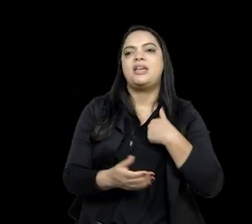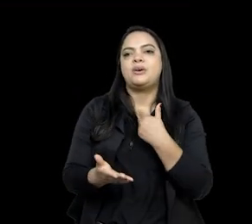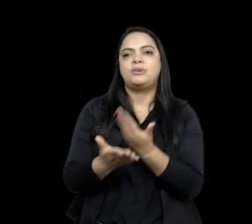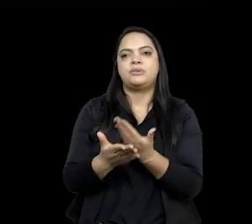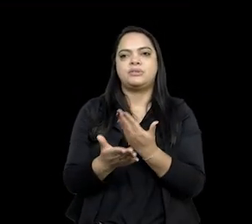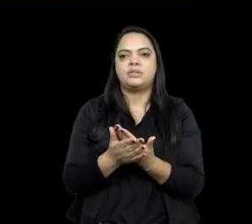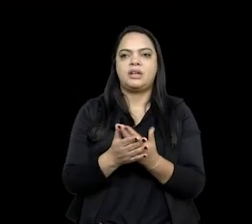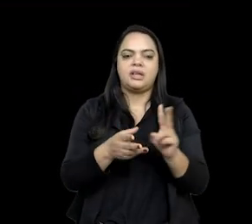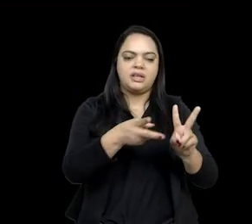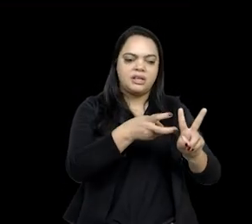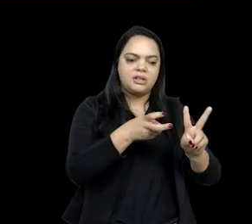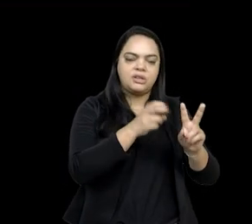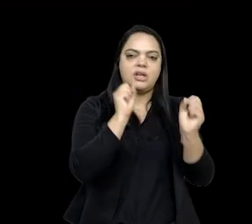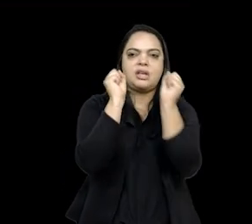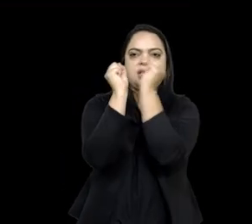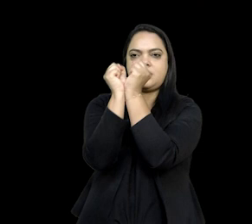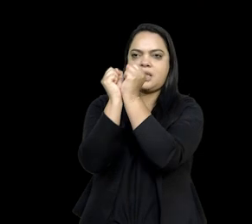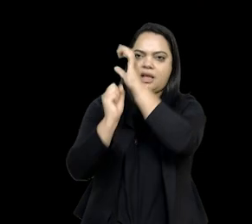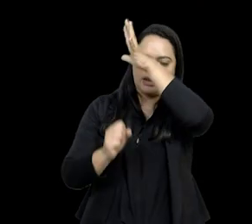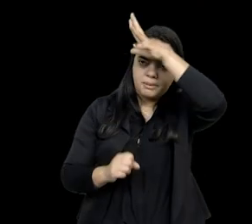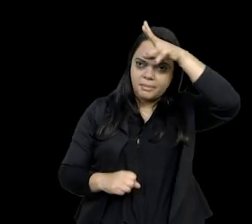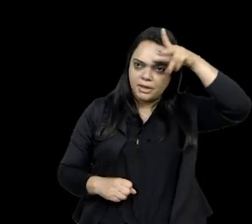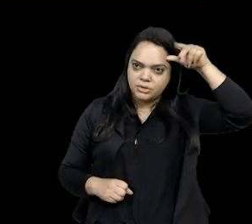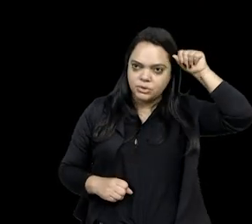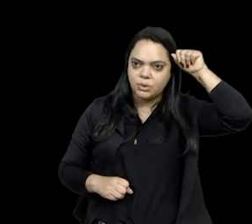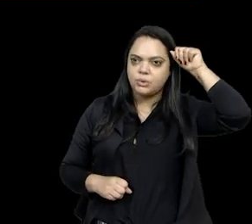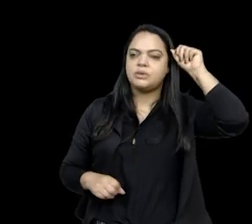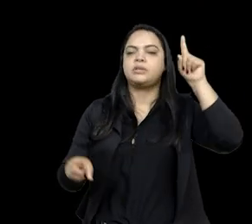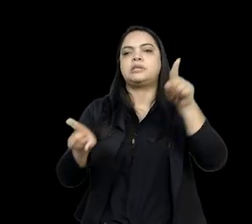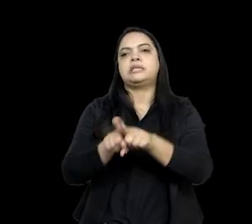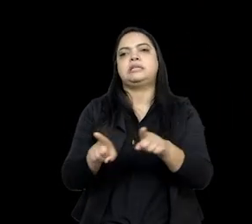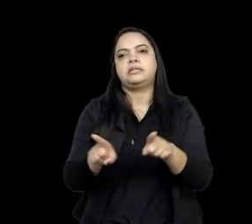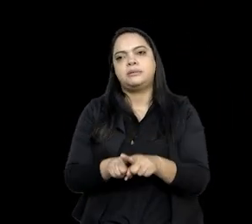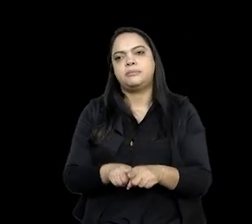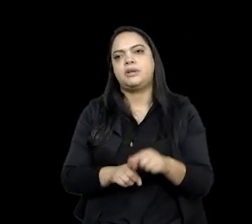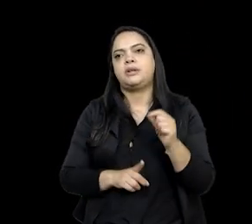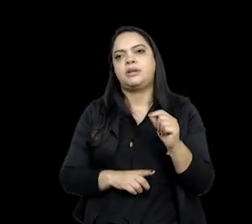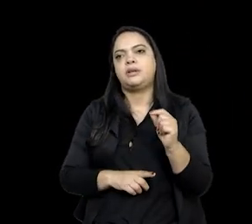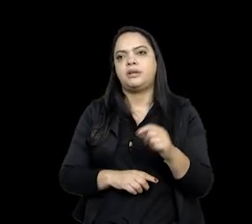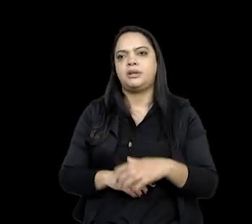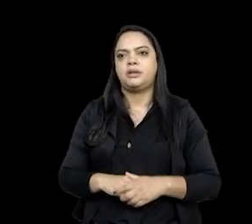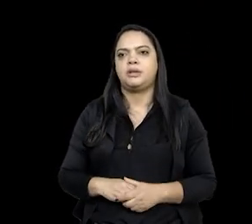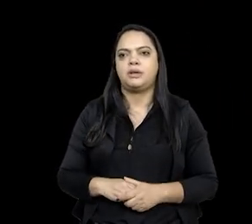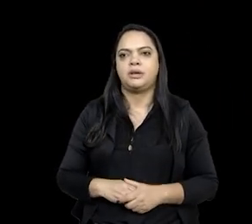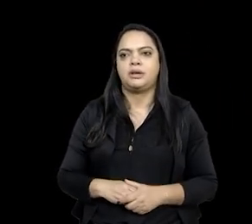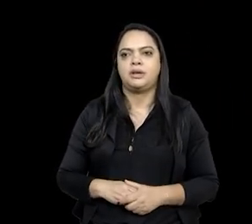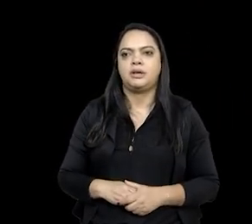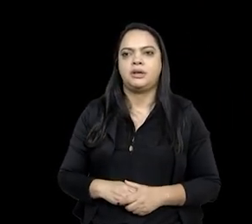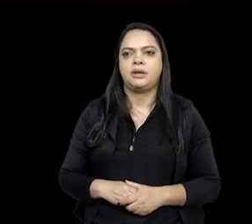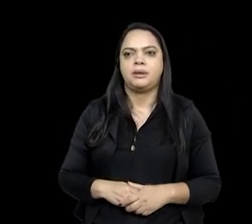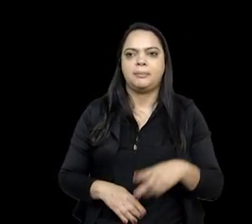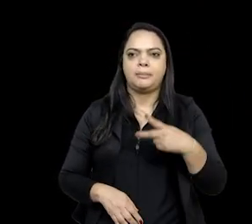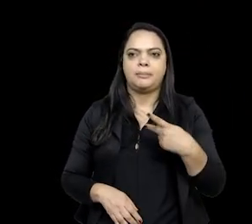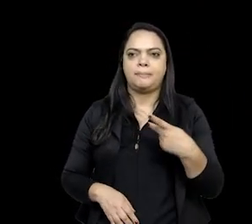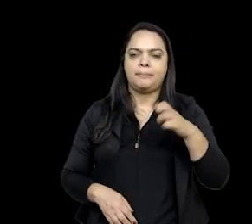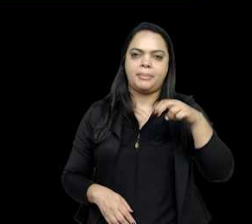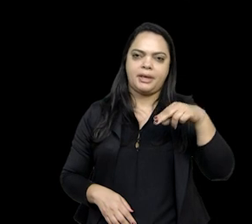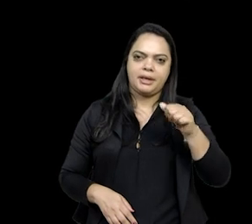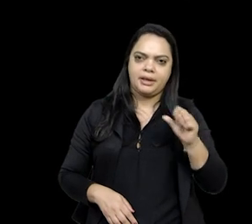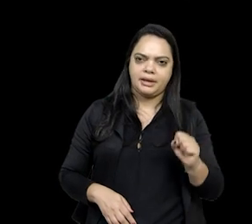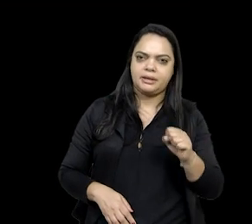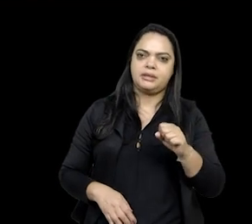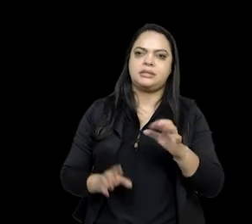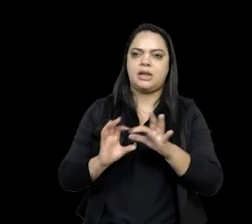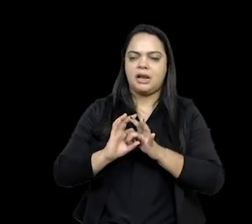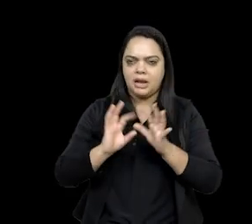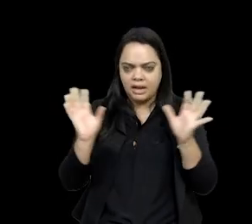na Amazônia colonial e pediam para se tornar livres em tribunais, São Luís, de Belém do Pará.